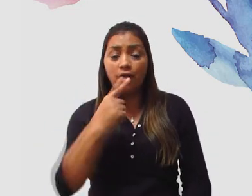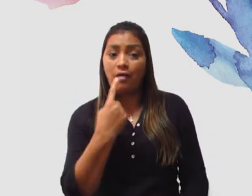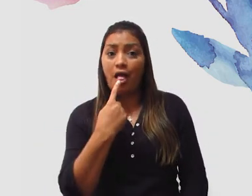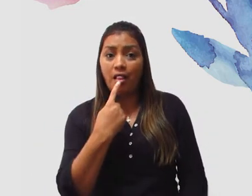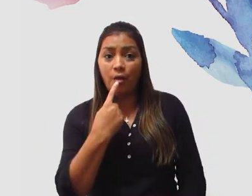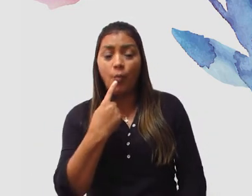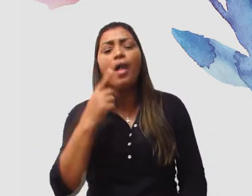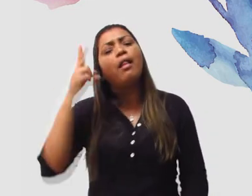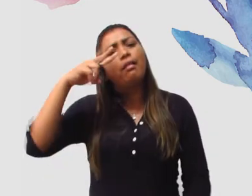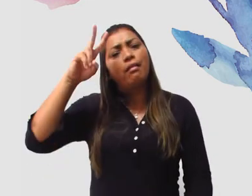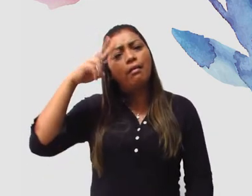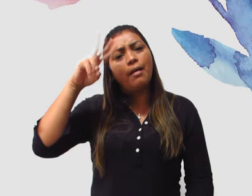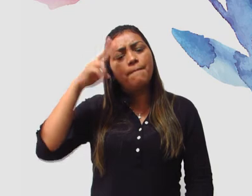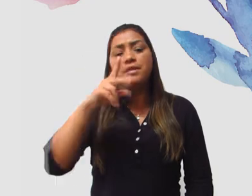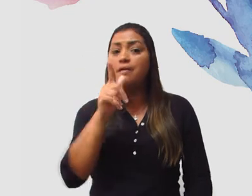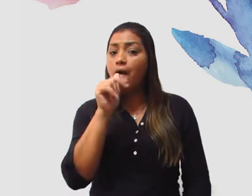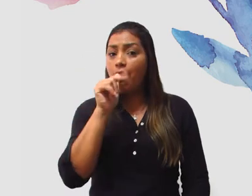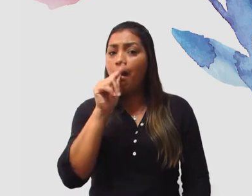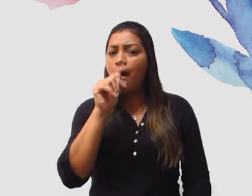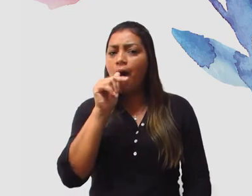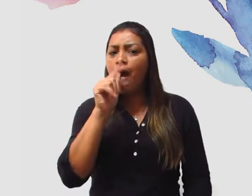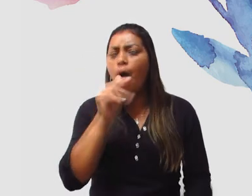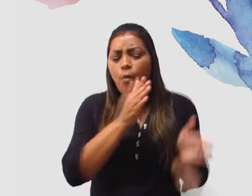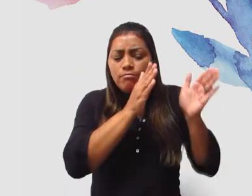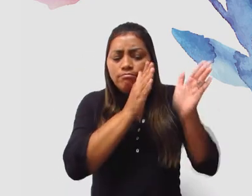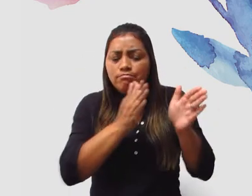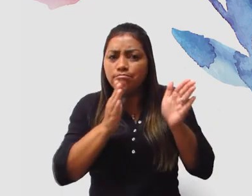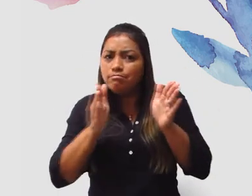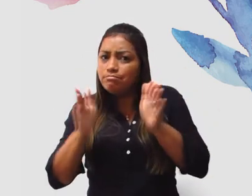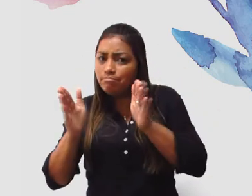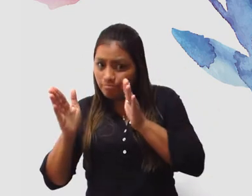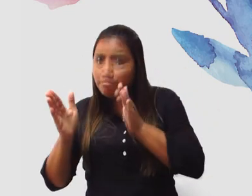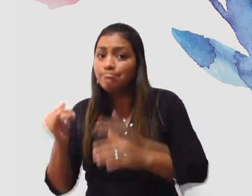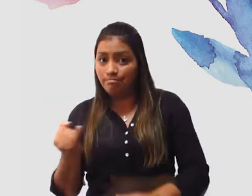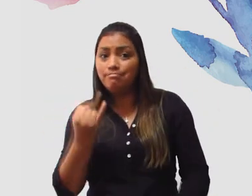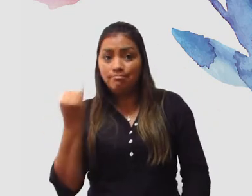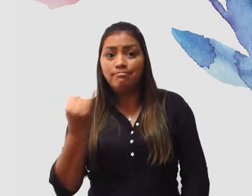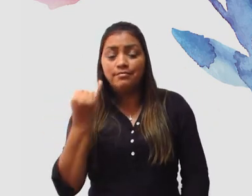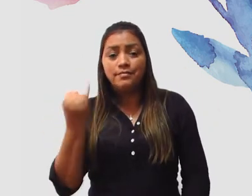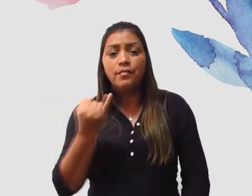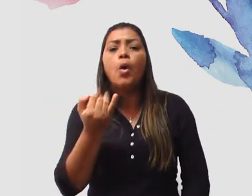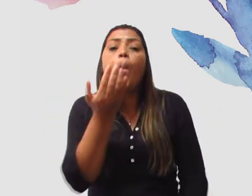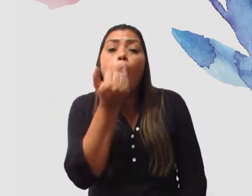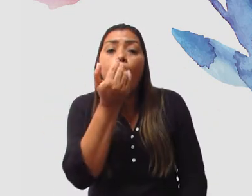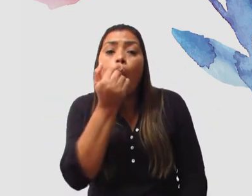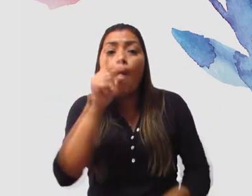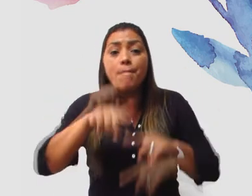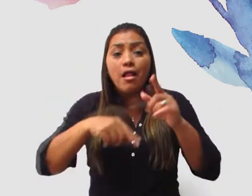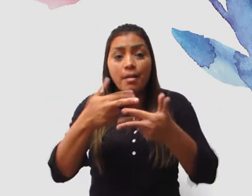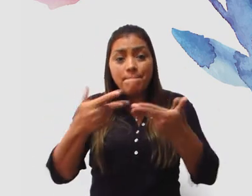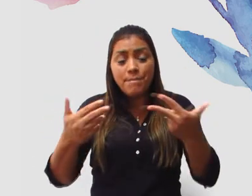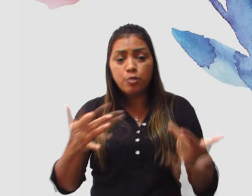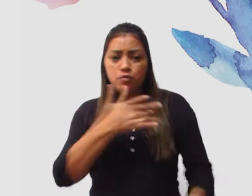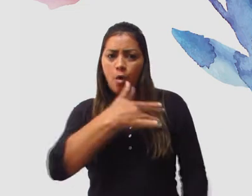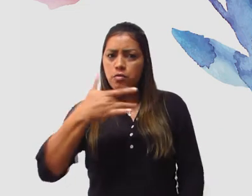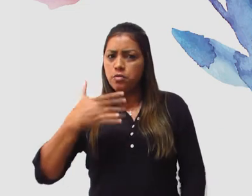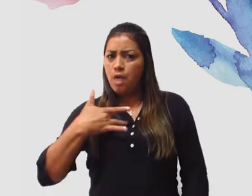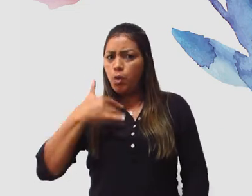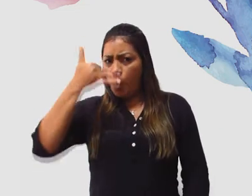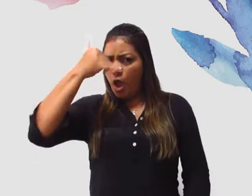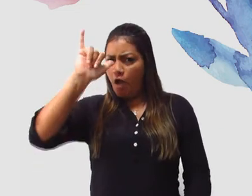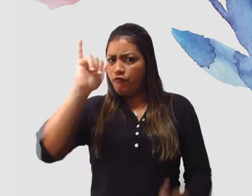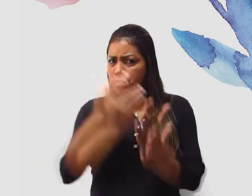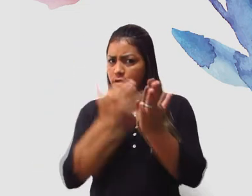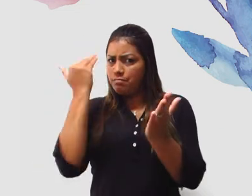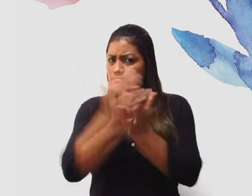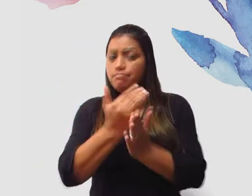escovando a língua. Lembre-se de beber água várias vezes durante o dia, como alimentos saudáveis,